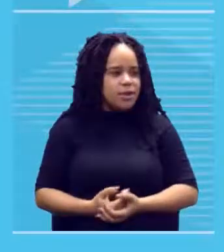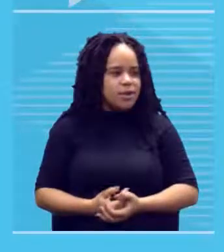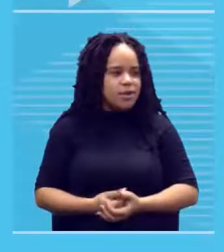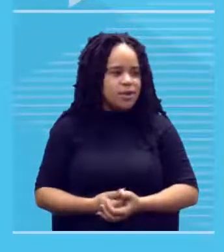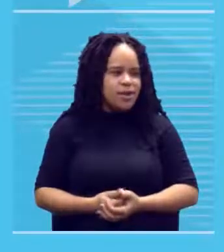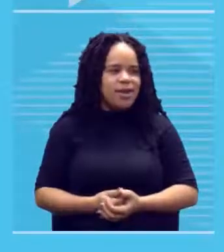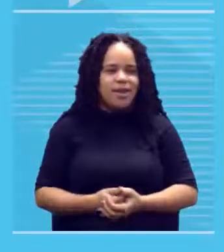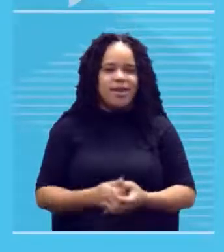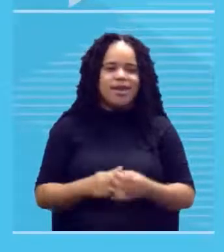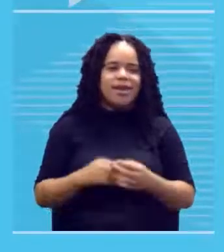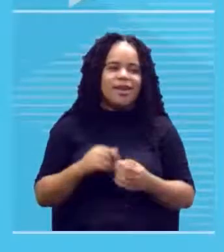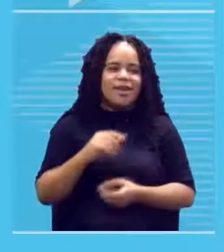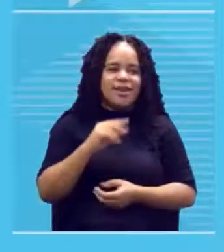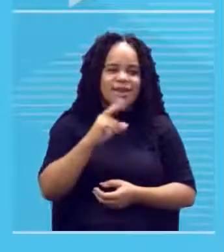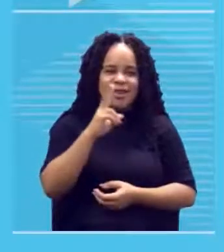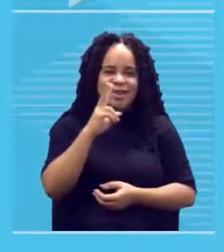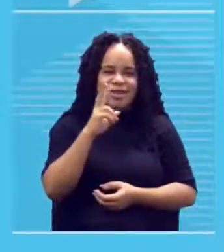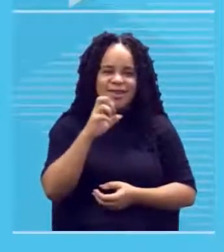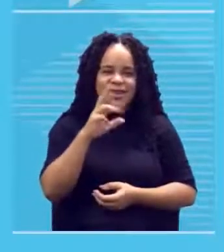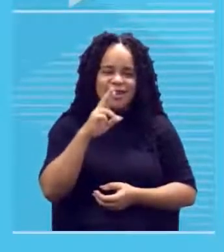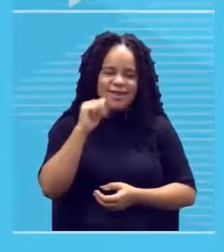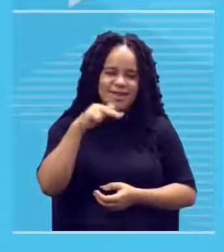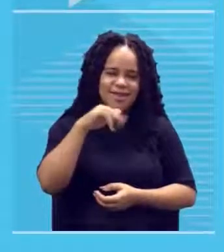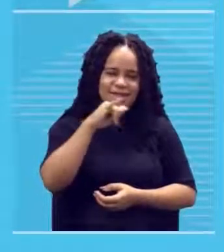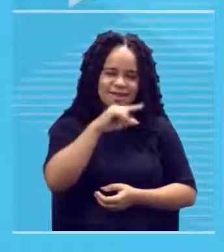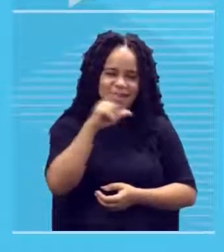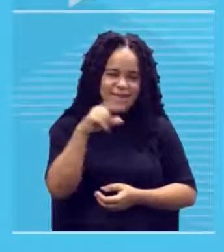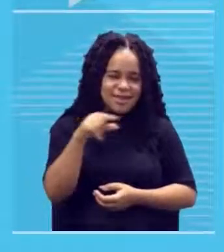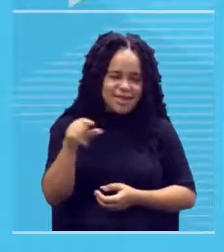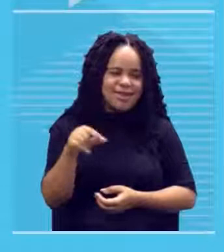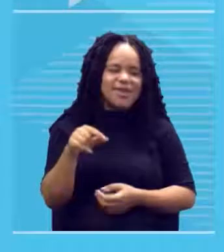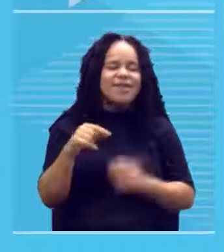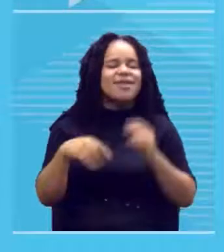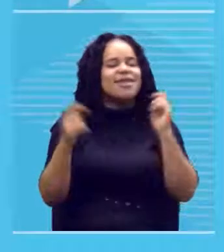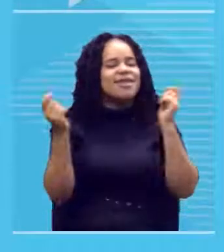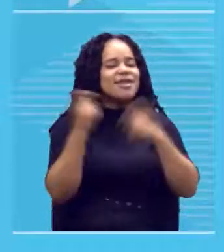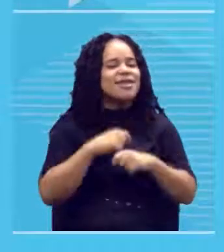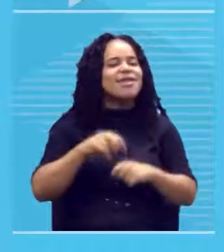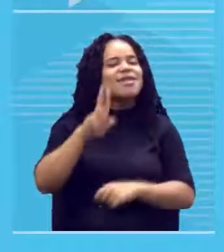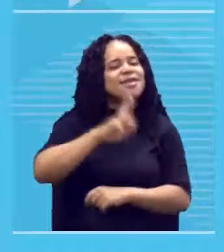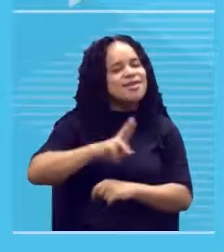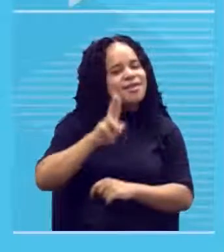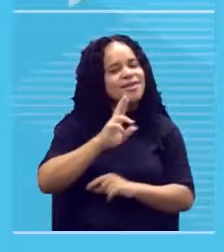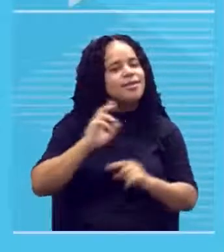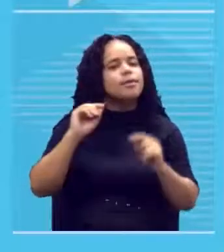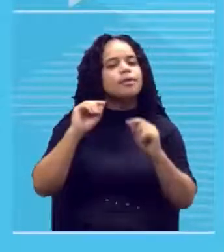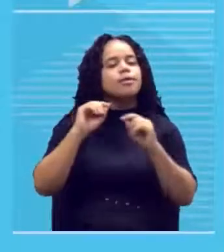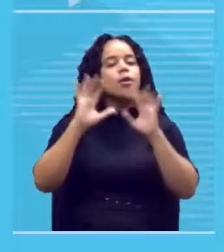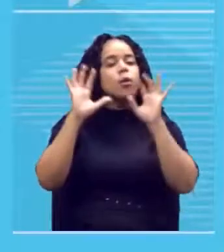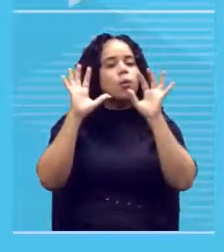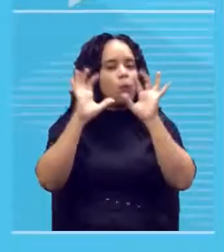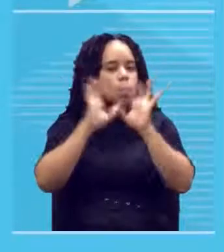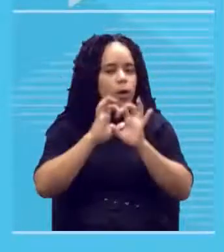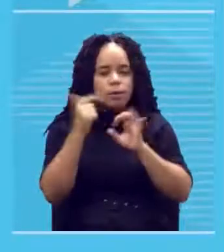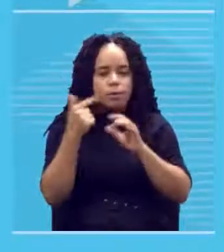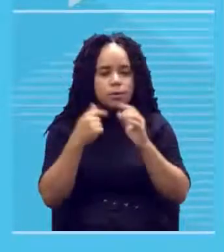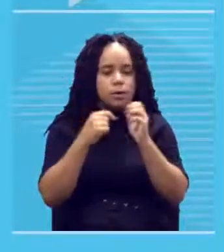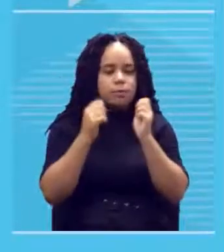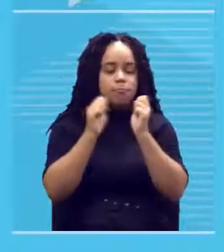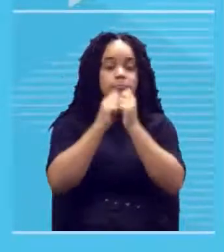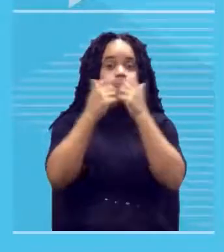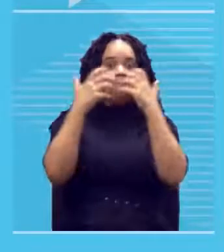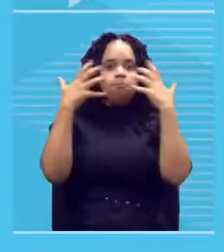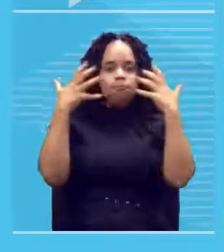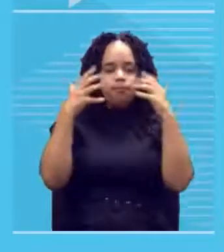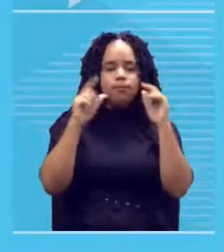verniz eita professor verniz você pode usar um verniz fosco para proteger ou um